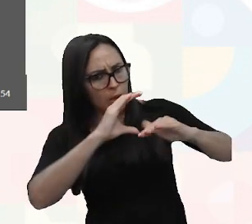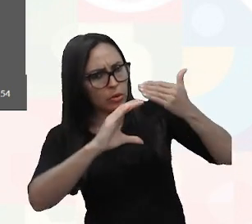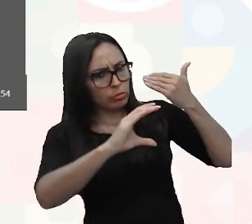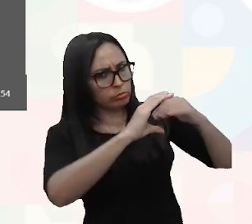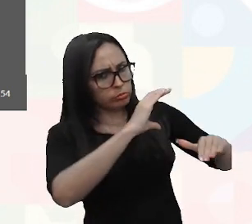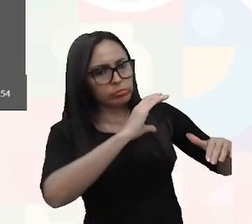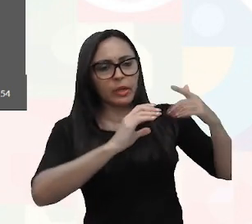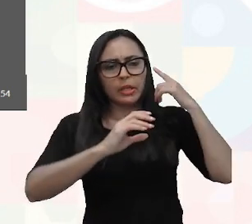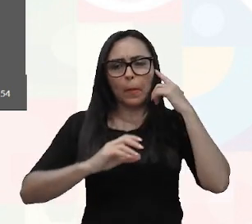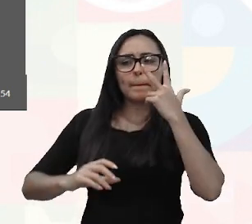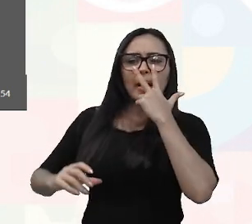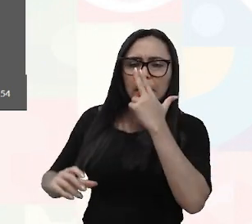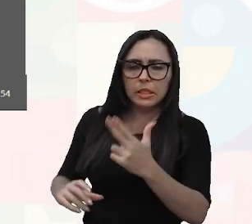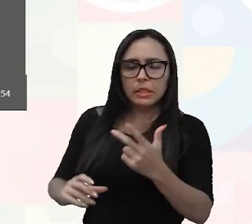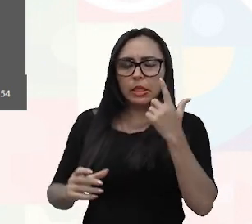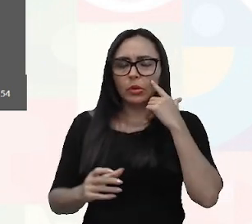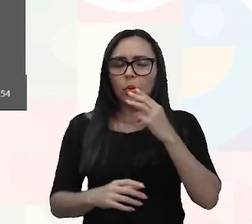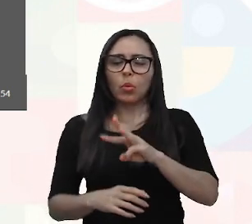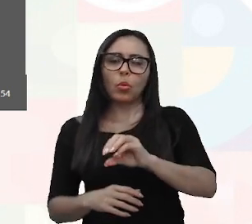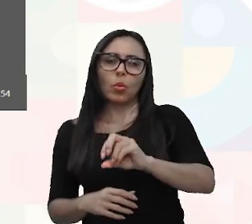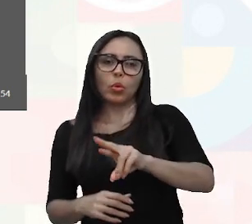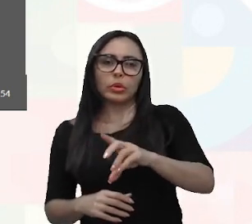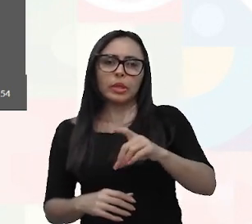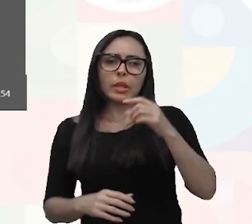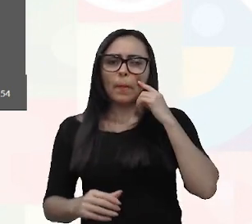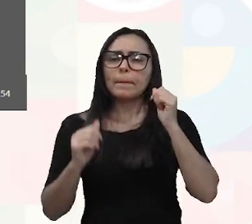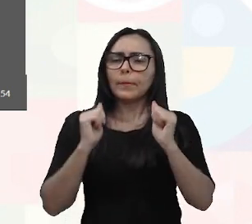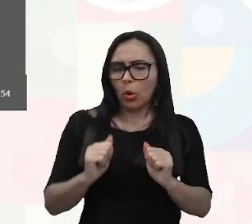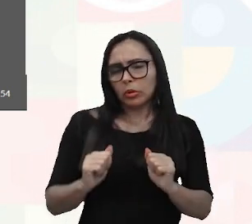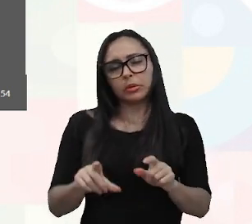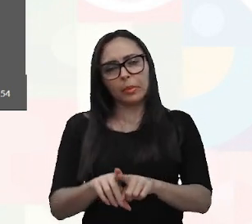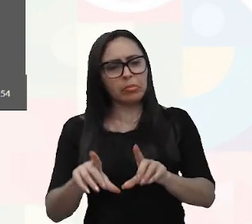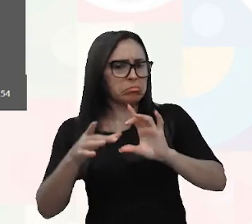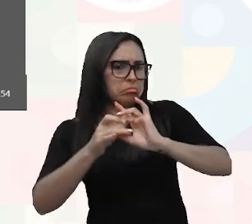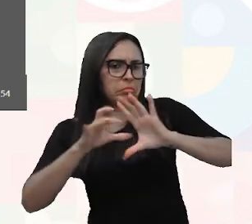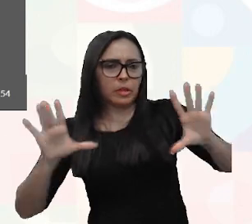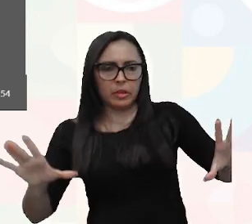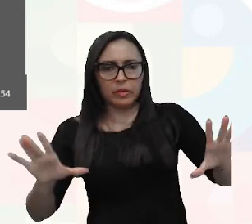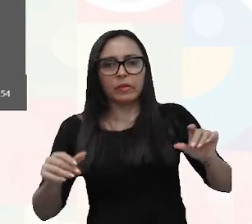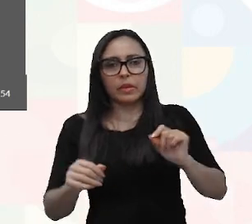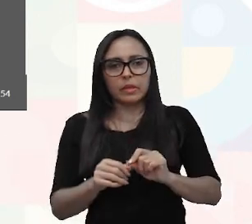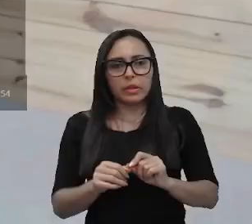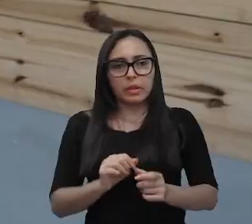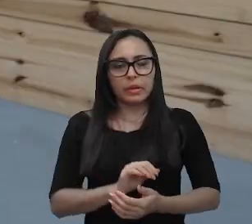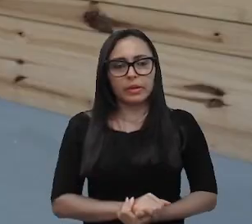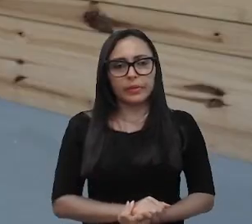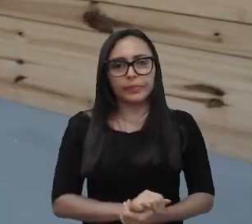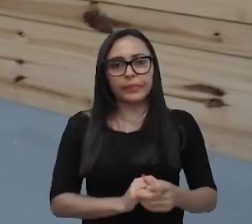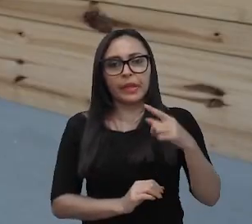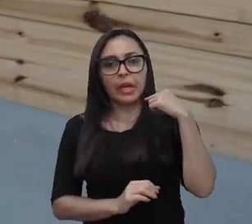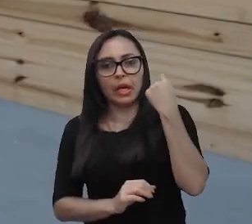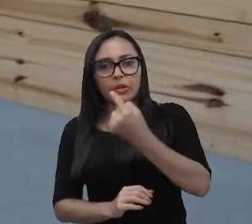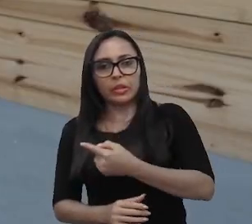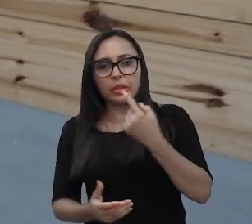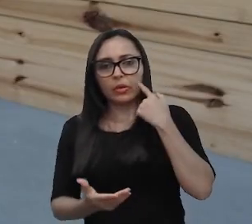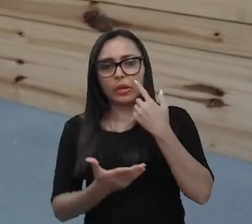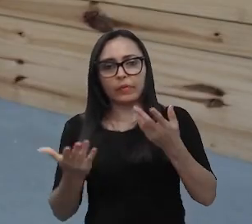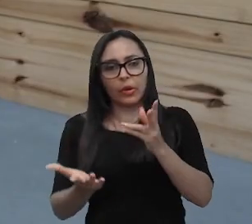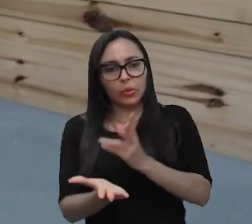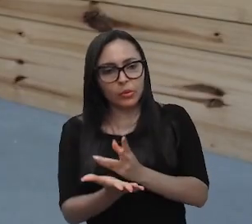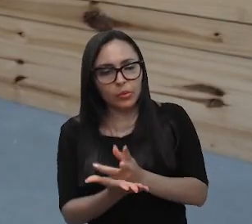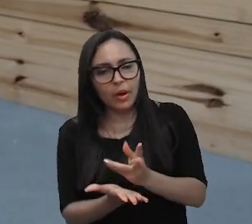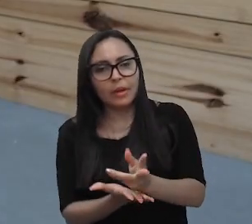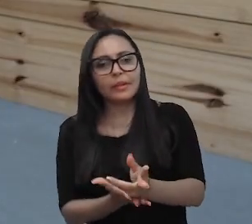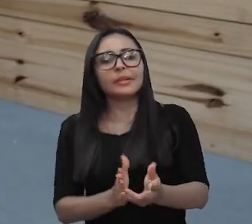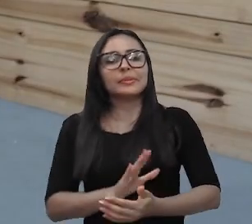é, isso é muito parecido com o Word, e você também pode fazer no Word. Então tá bom, a gente agora vai dar continuidade,